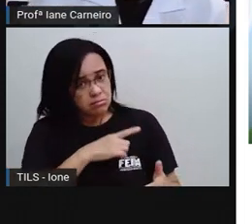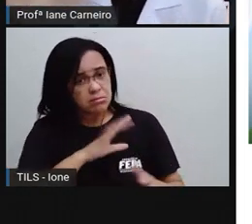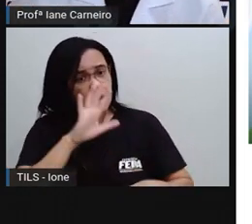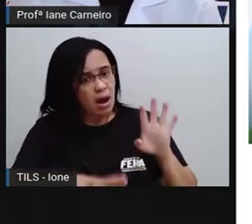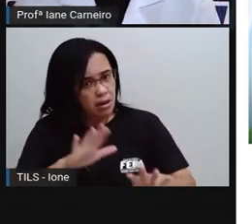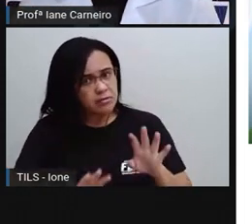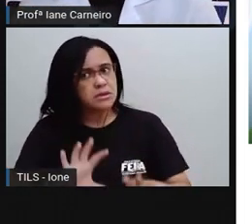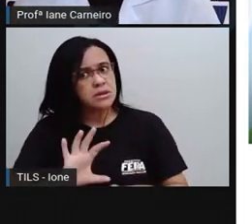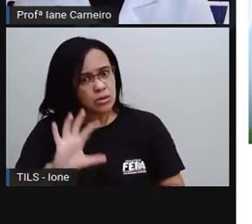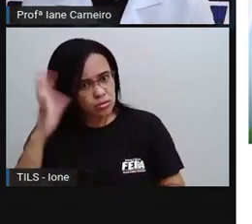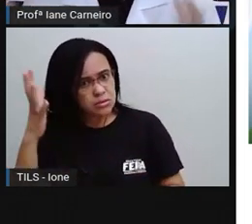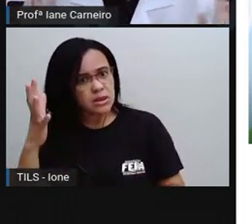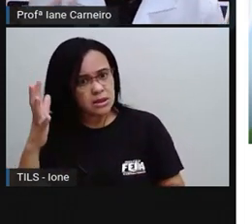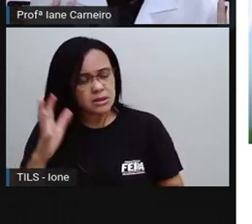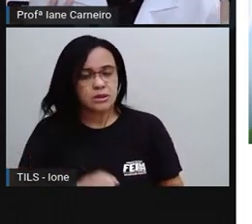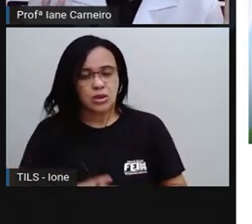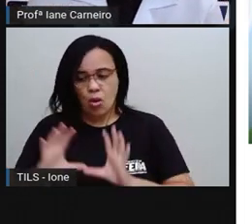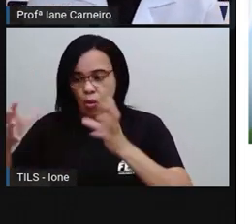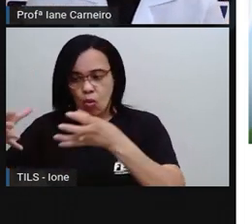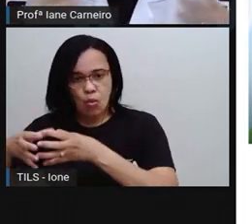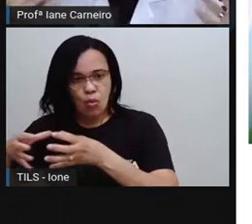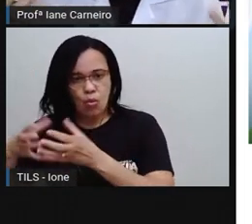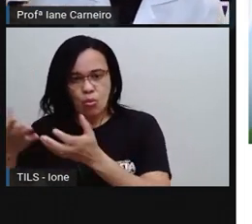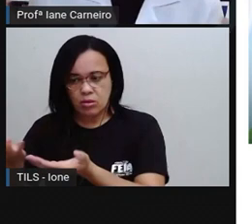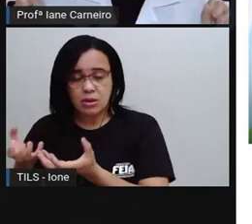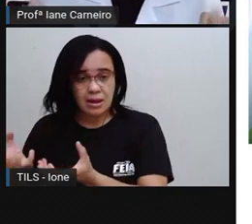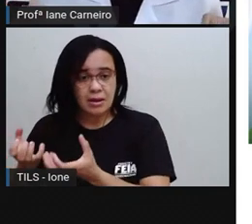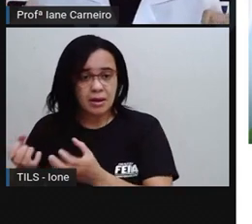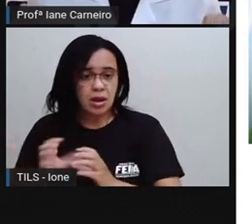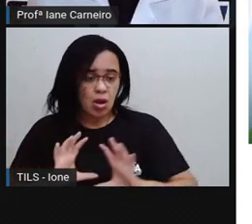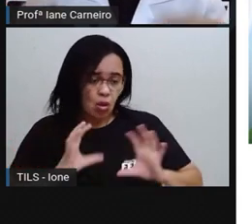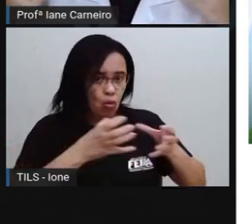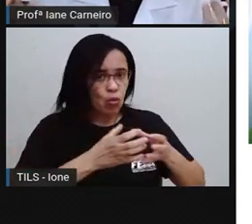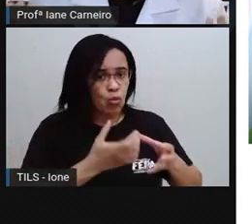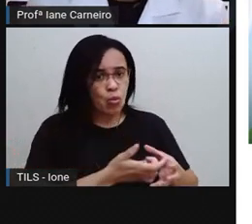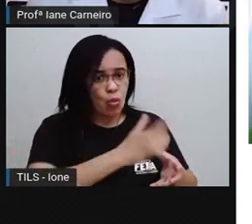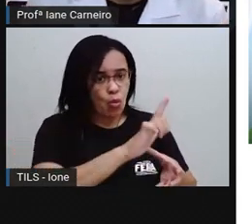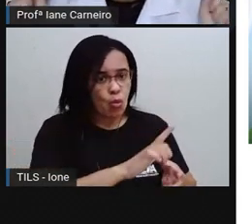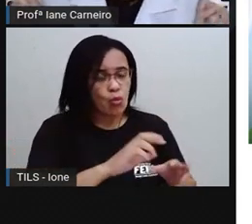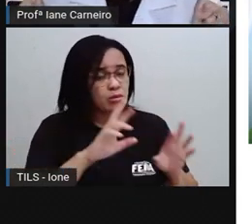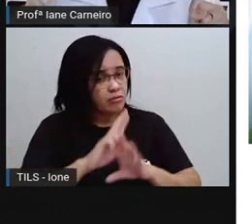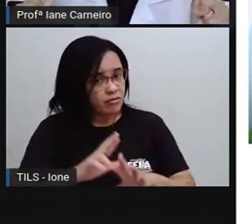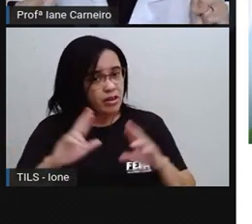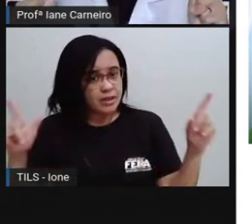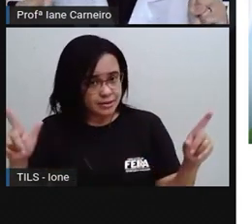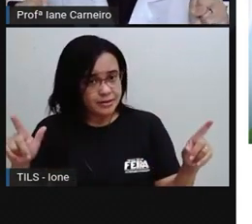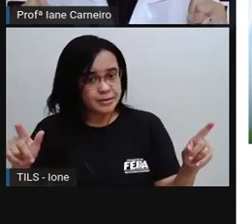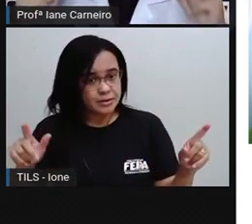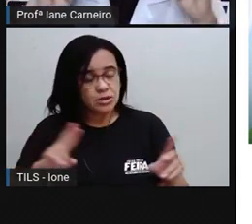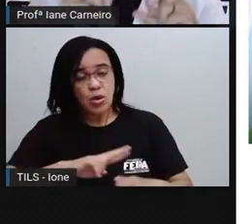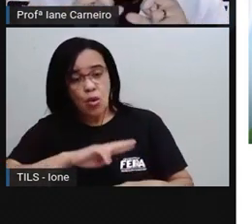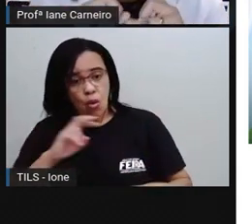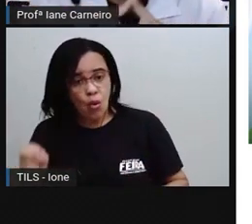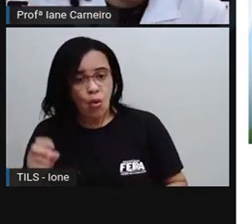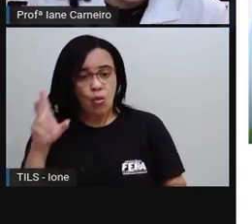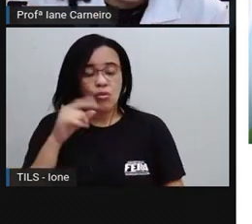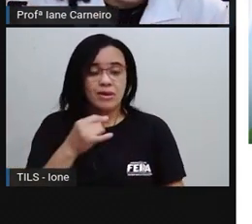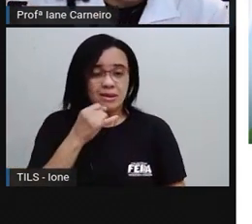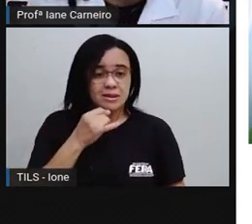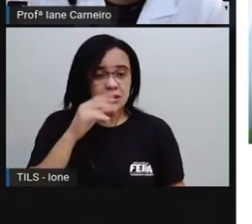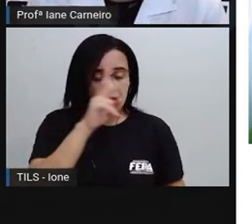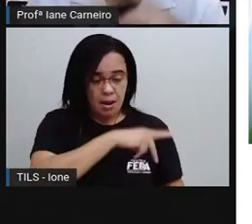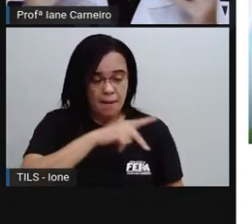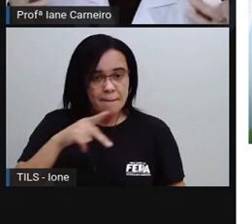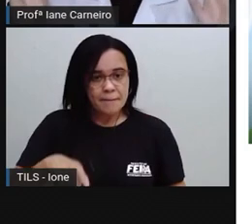coisa. O outro grupo quer brincar de outra, né? Ou então, a Pró pediu para vocês fazerem